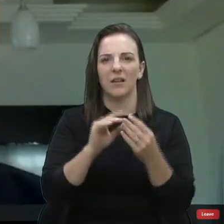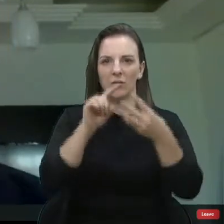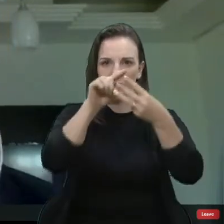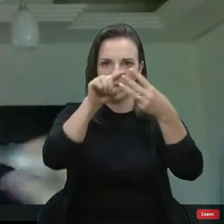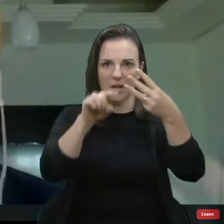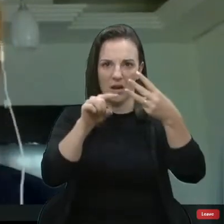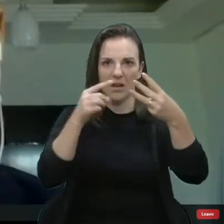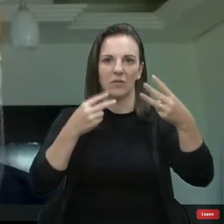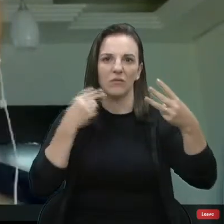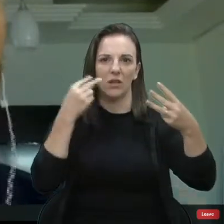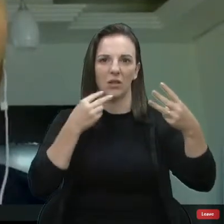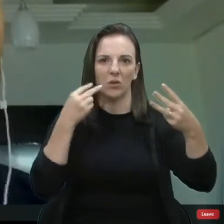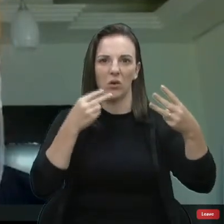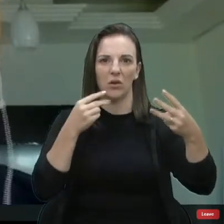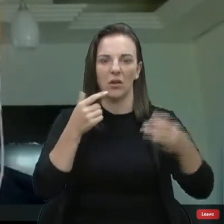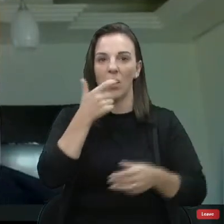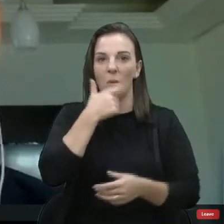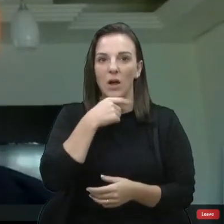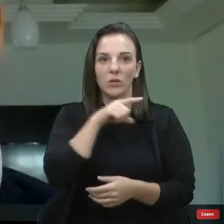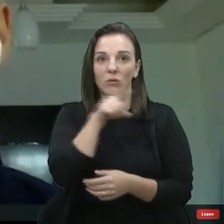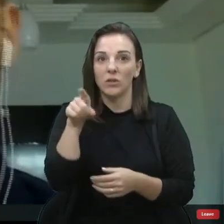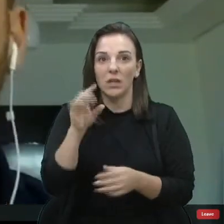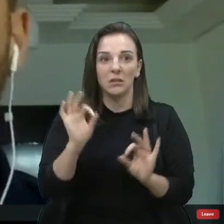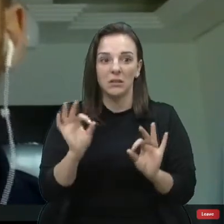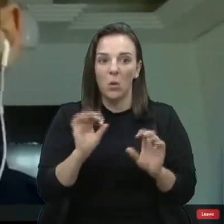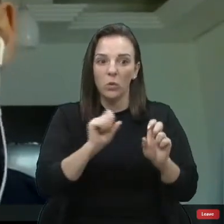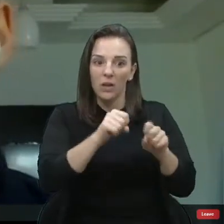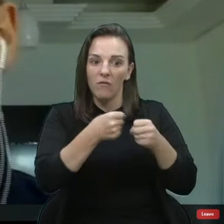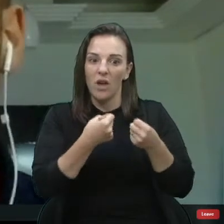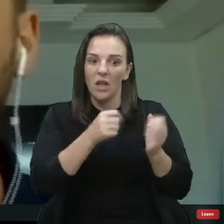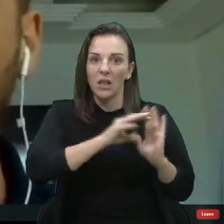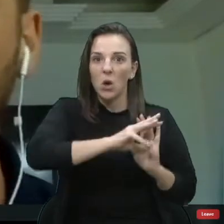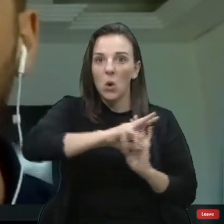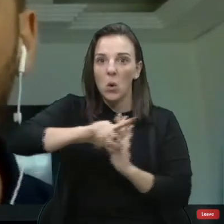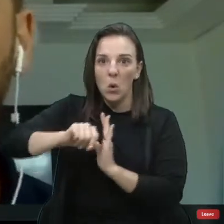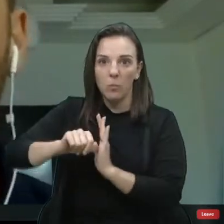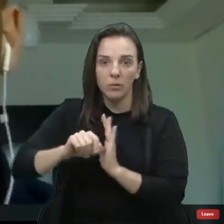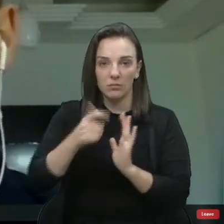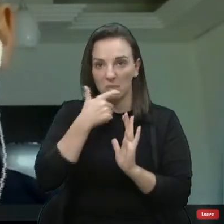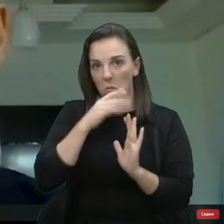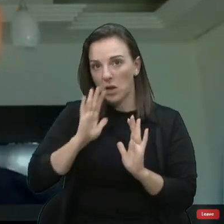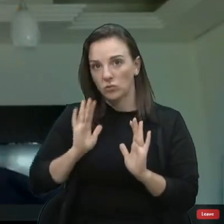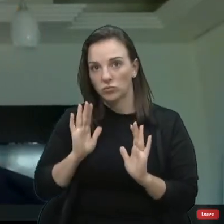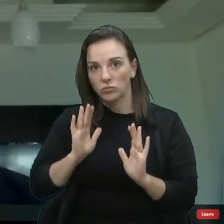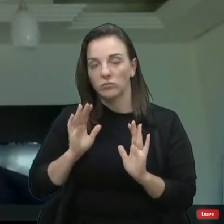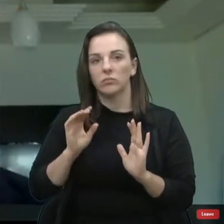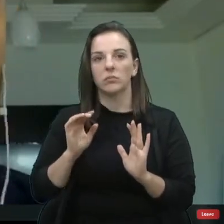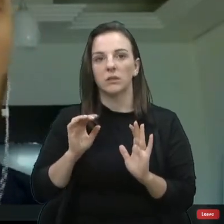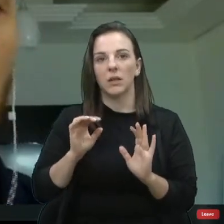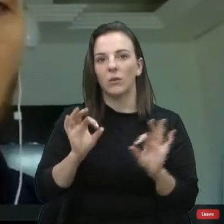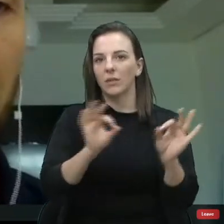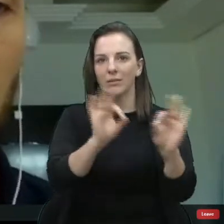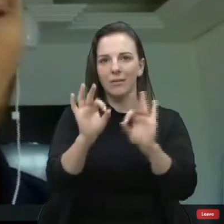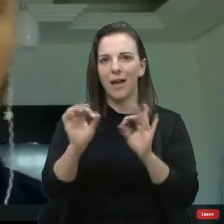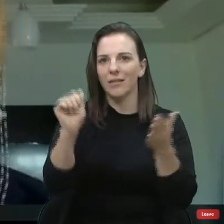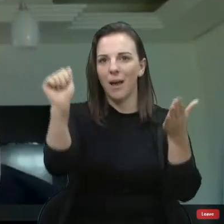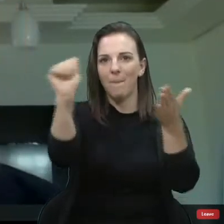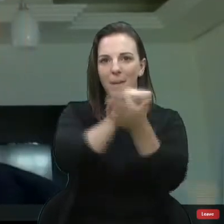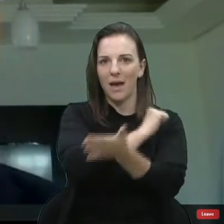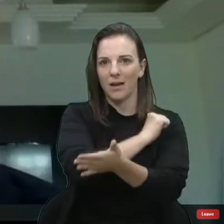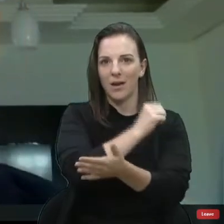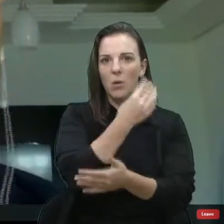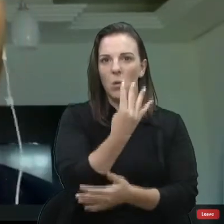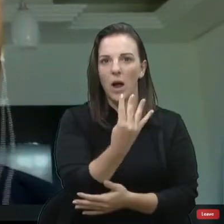tem qualquer preço por corrupção ou algo do gênero, né? Então, ninguém vai apagar, por exemplo, os 4,3 bilhões que a Lava Jato já recuperou,